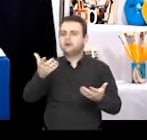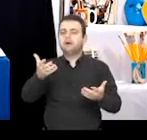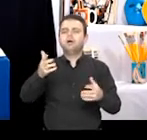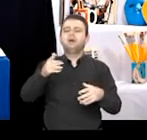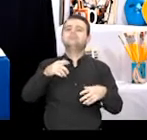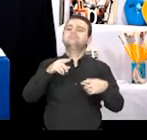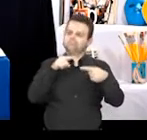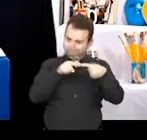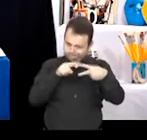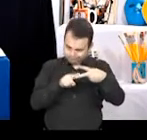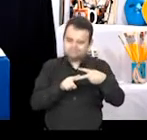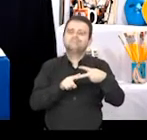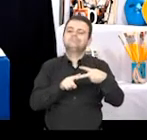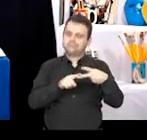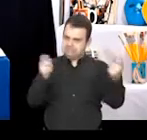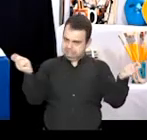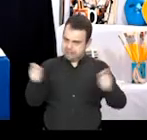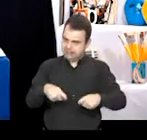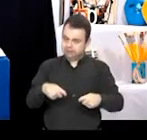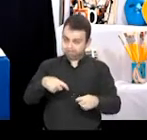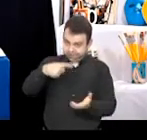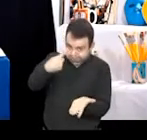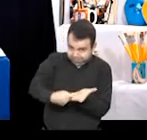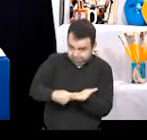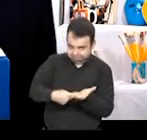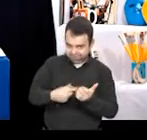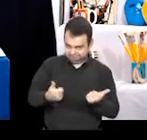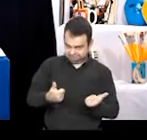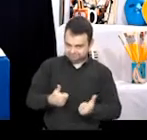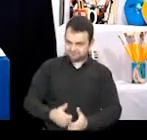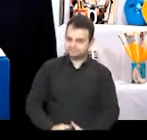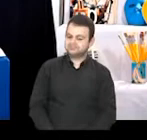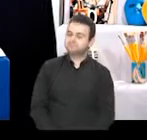para estesia e fruição, como a gente já combinou.